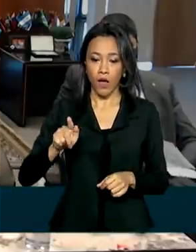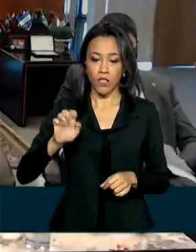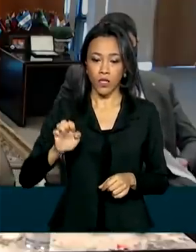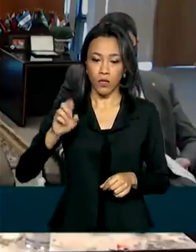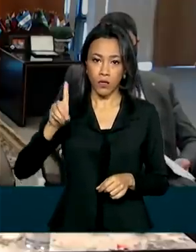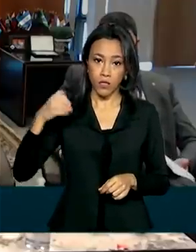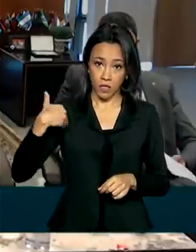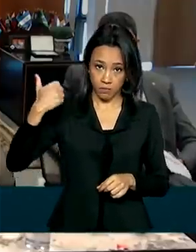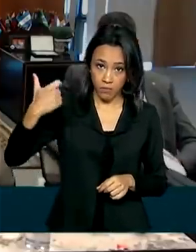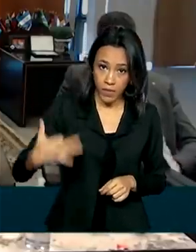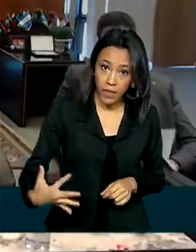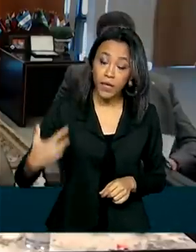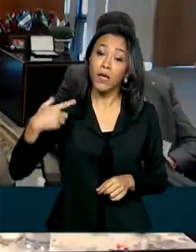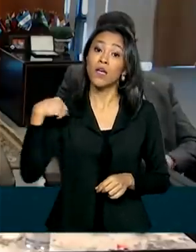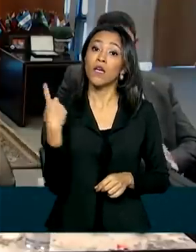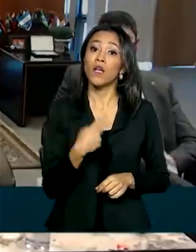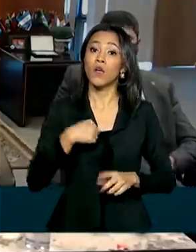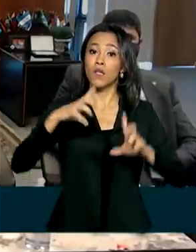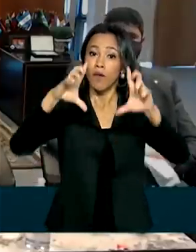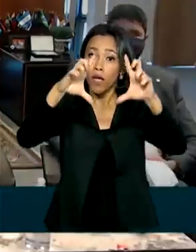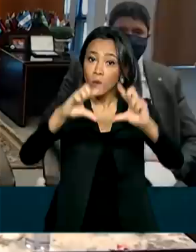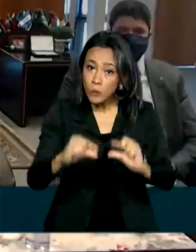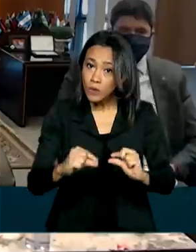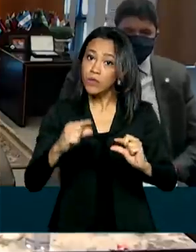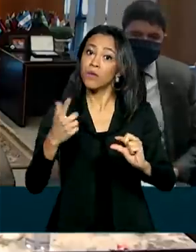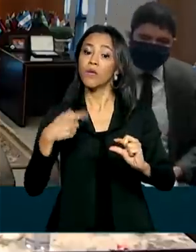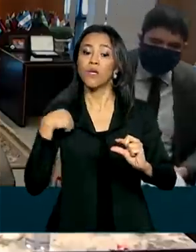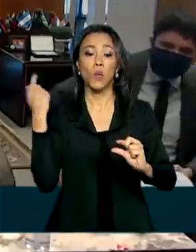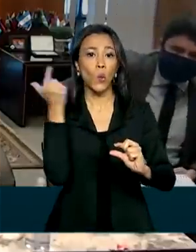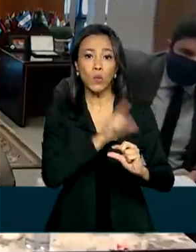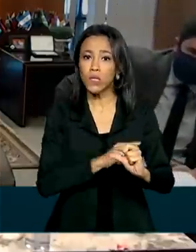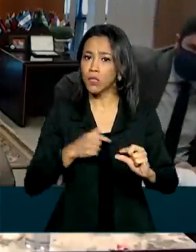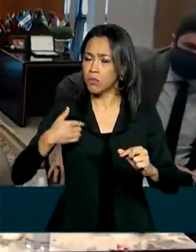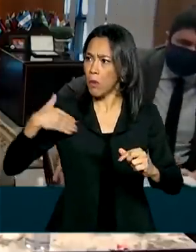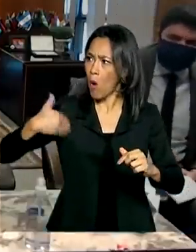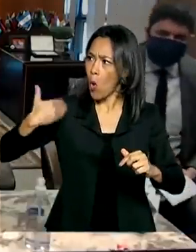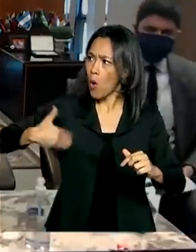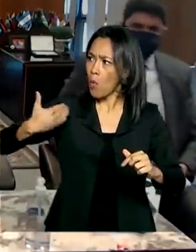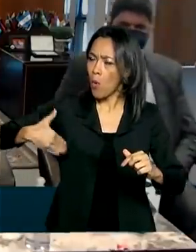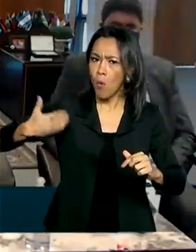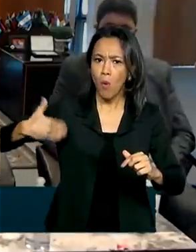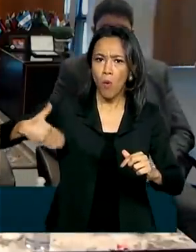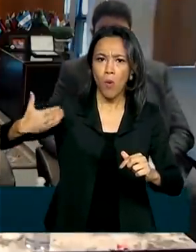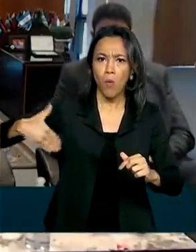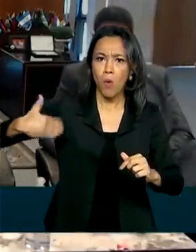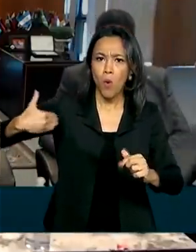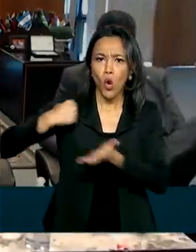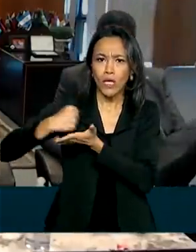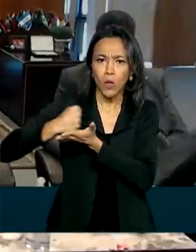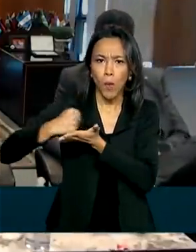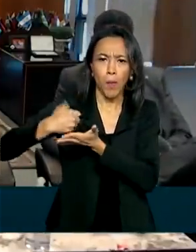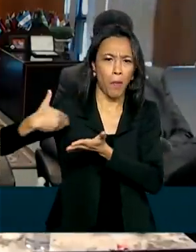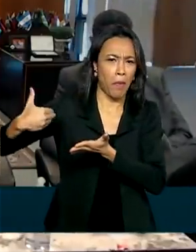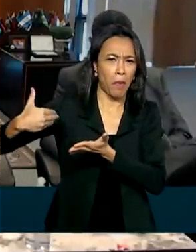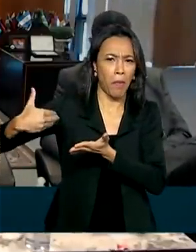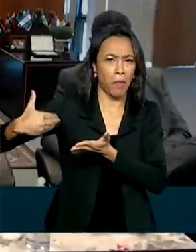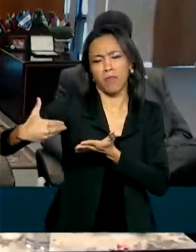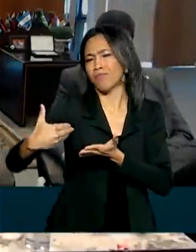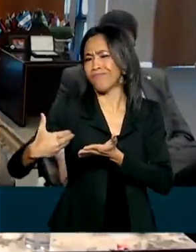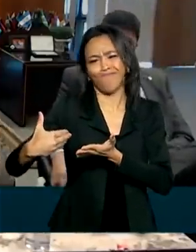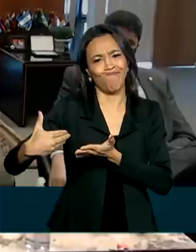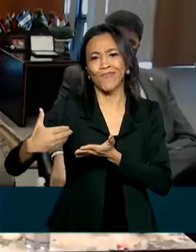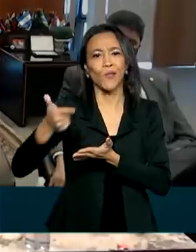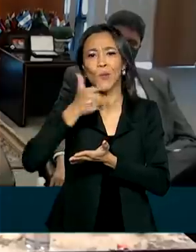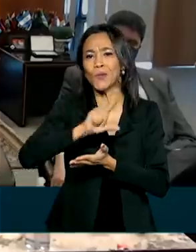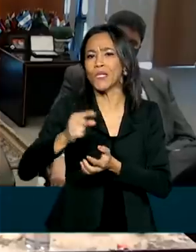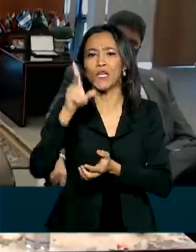redução, que nós não estamos conseguindo manter o mesmo ritmo de contratações que mantínhamos no